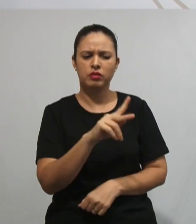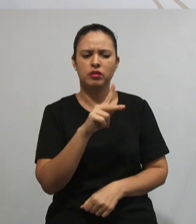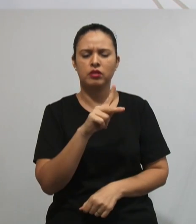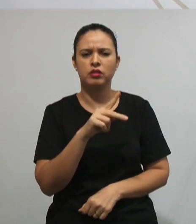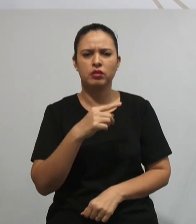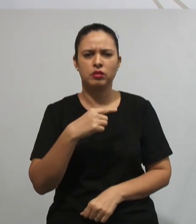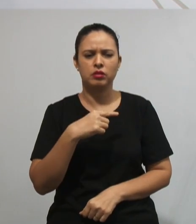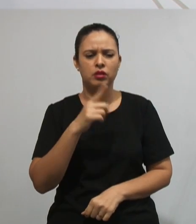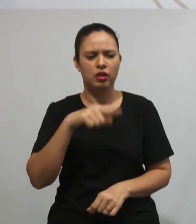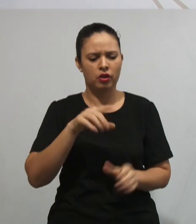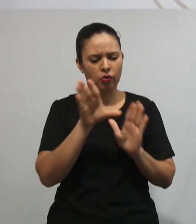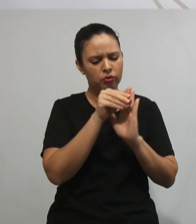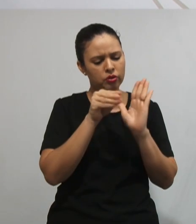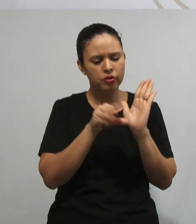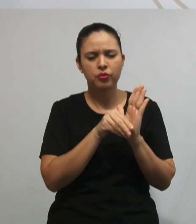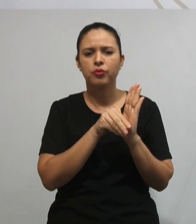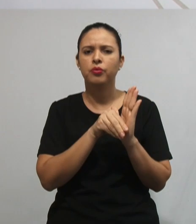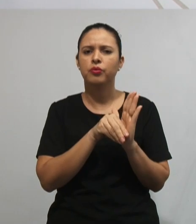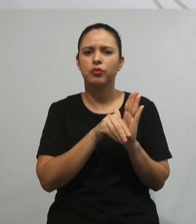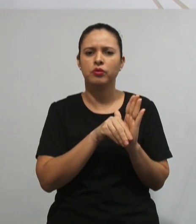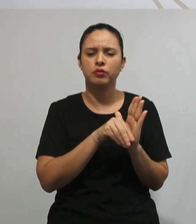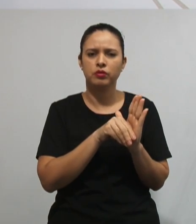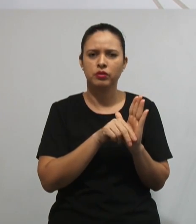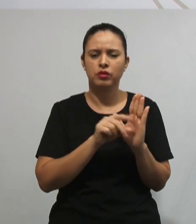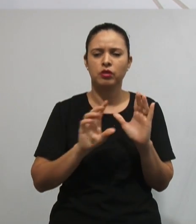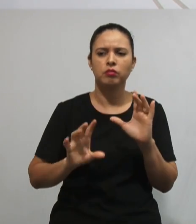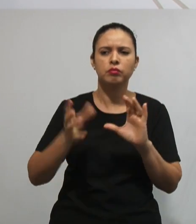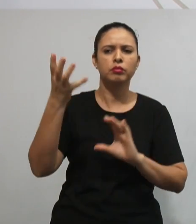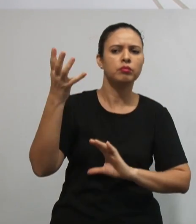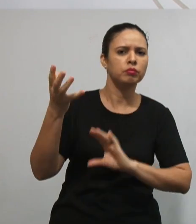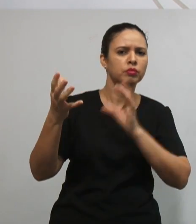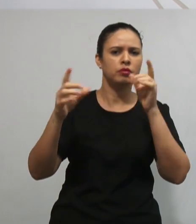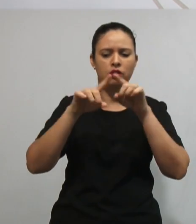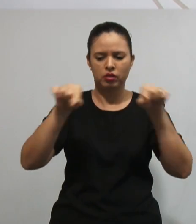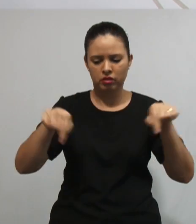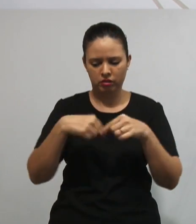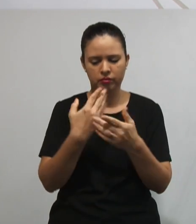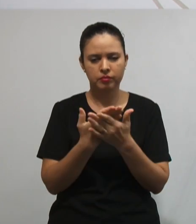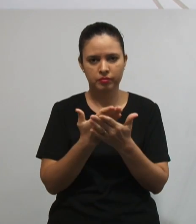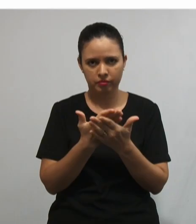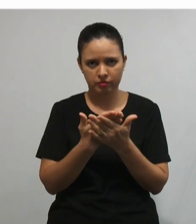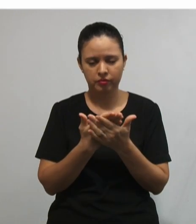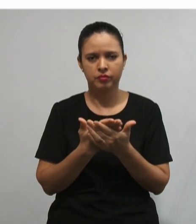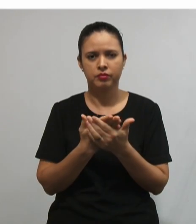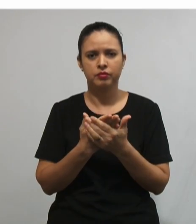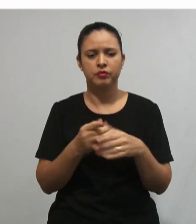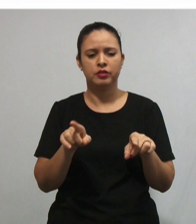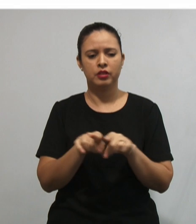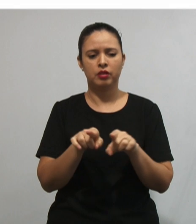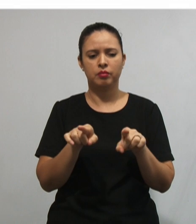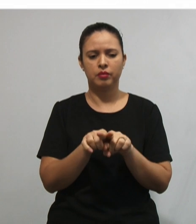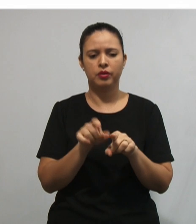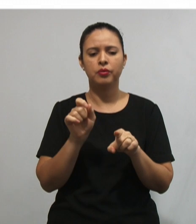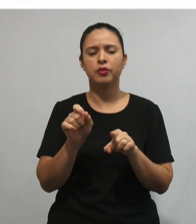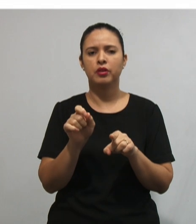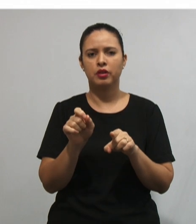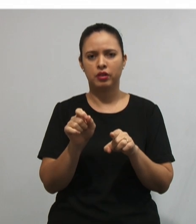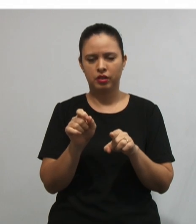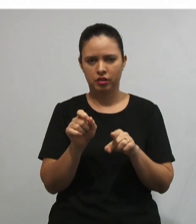Do conteúdo trabalhado, Daquilo que acontecia na sala de aula. Também, o intercâmbio